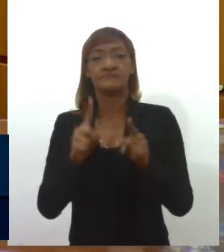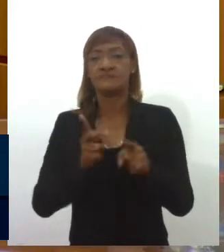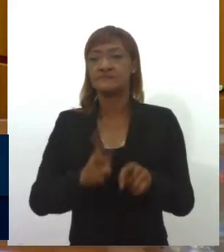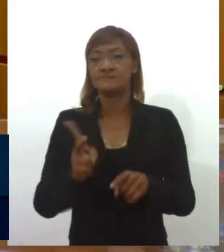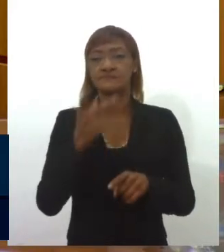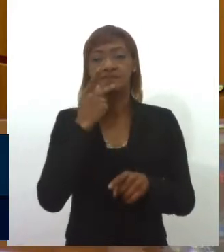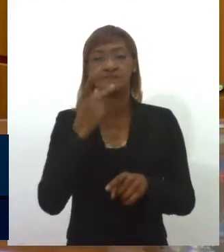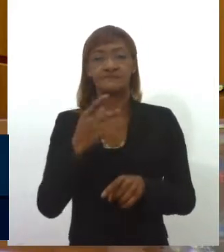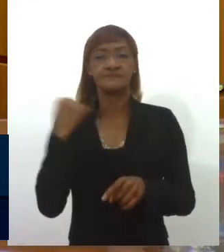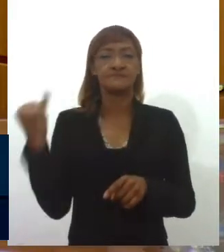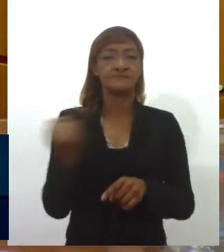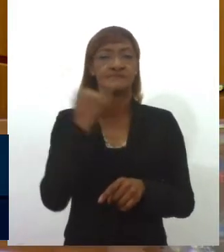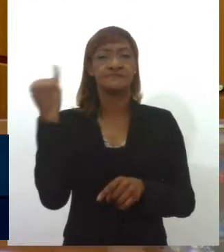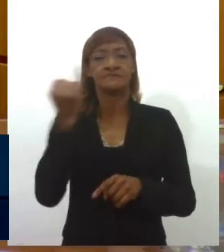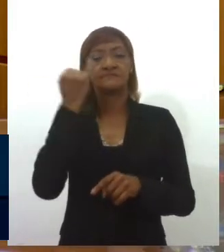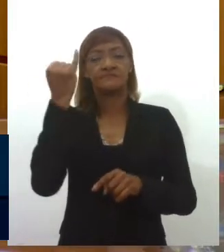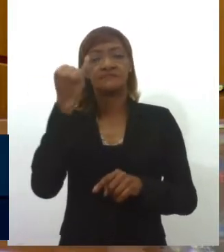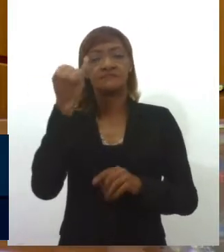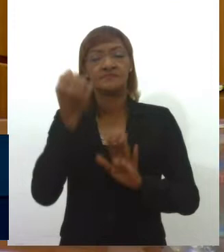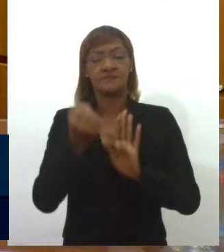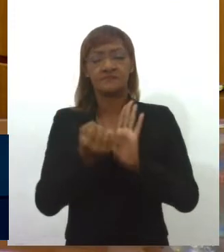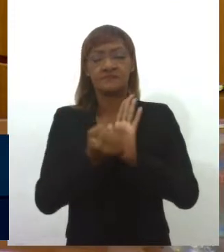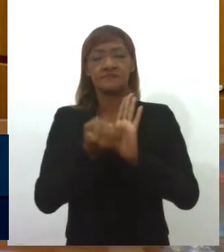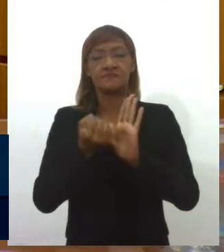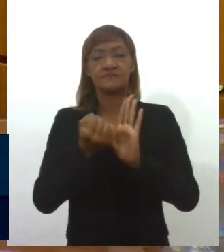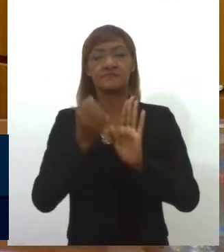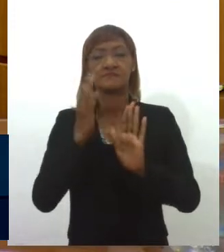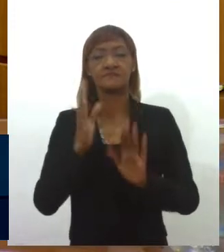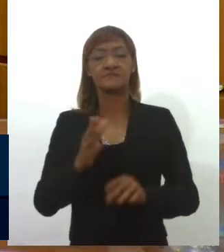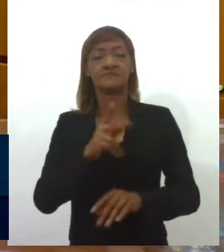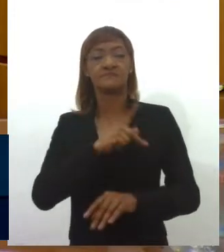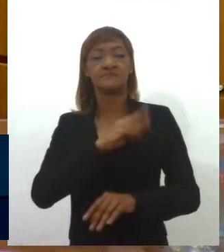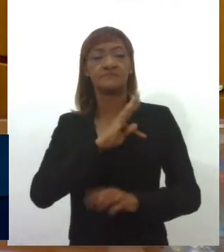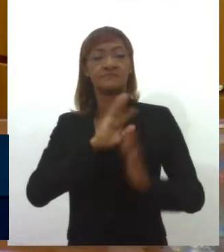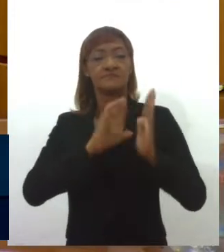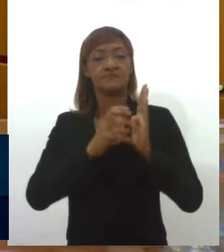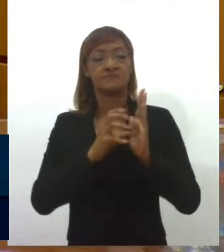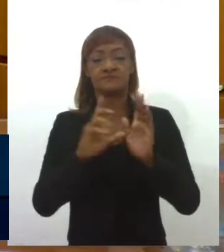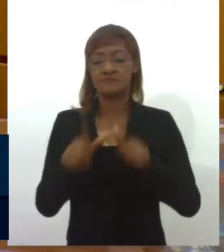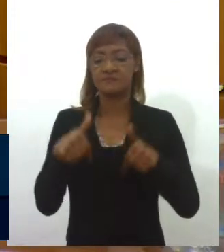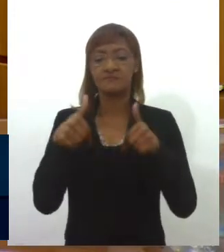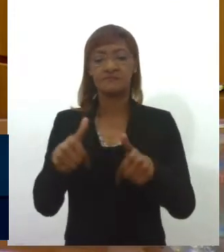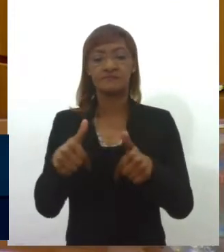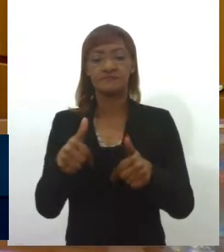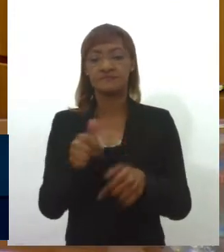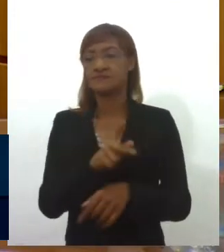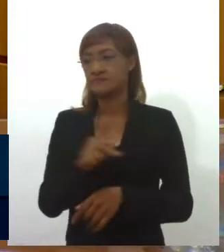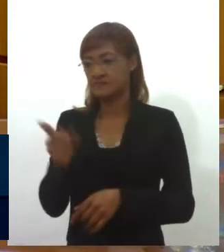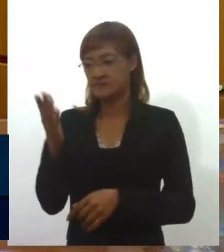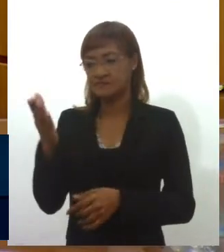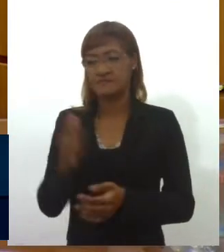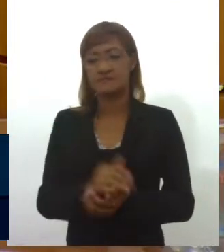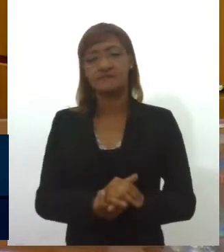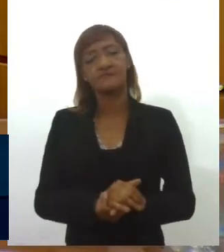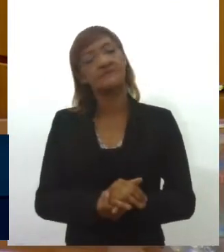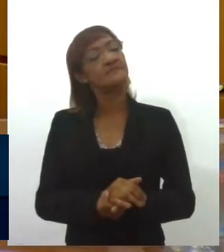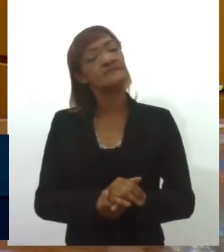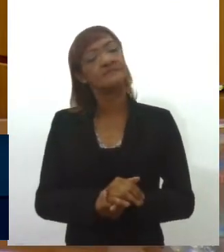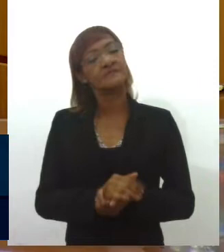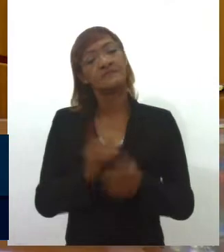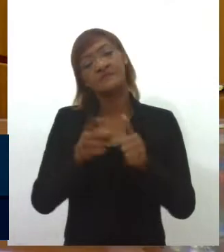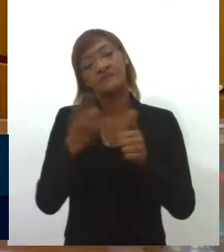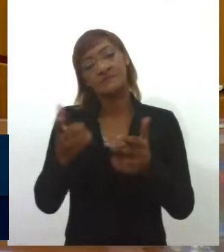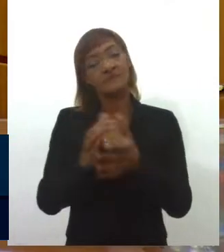histórica que tem o Partido dos Trabalhadores para a luta da classe trabalhadora, presidente. Então, queria primeiro registrar aqui,